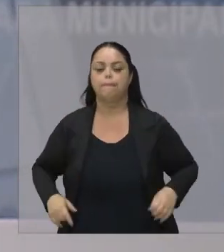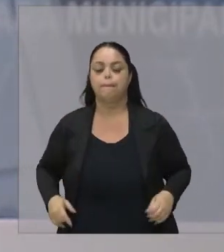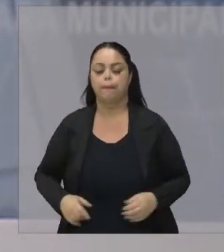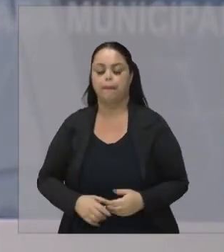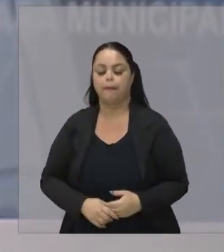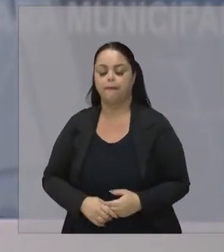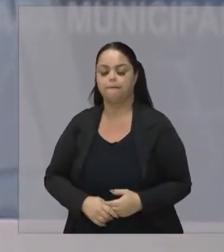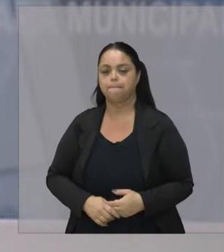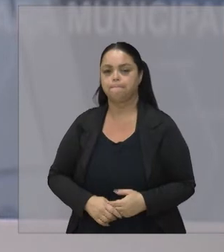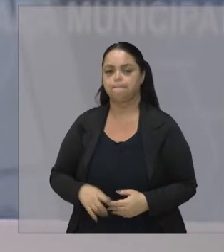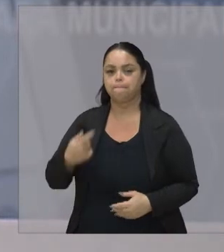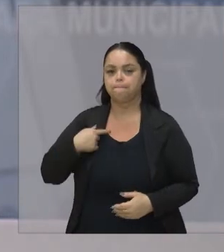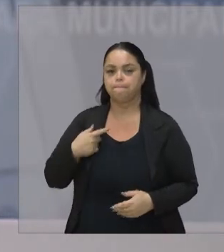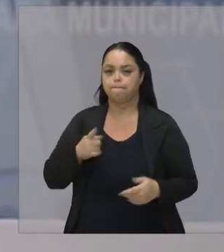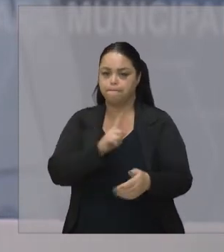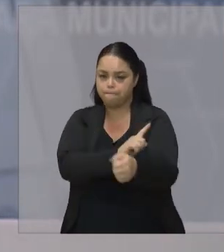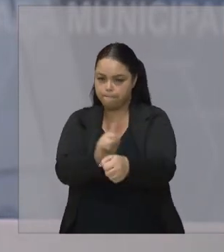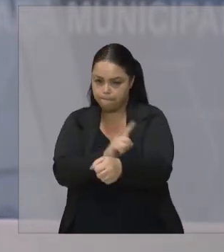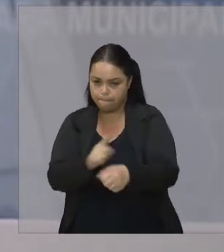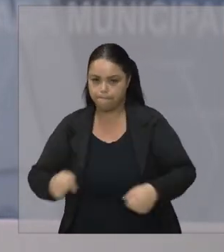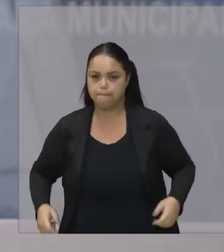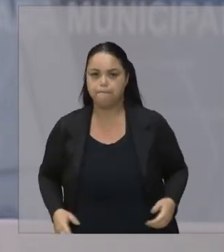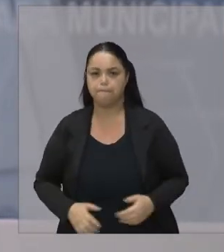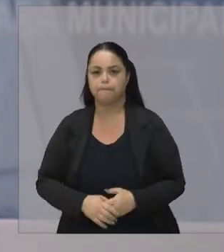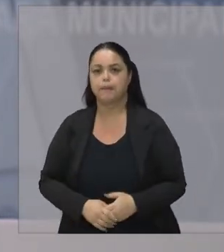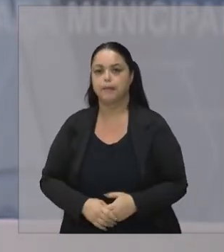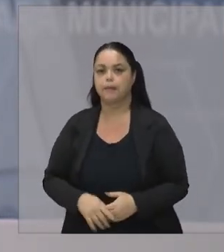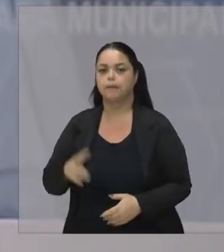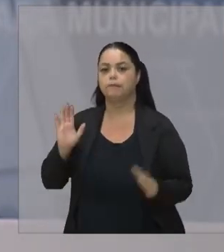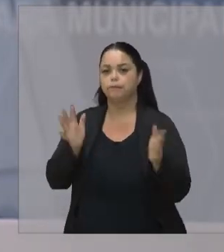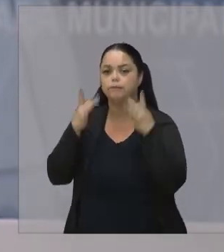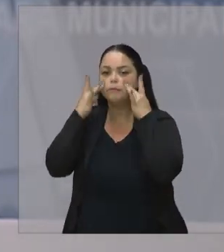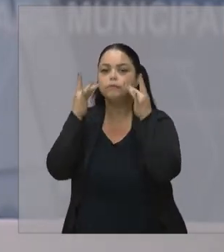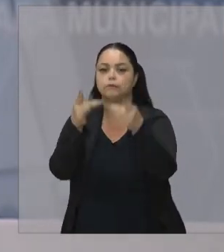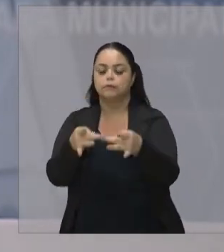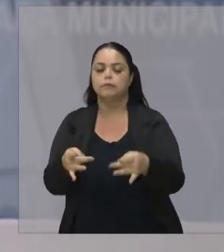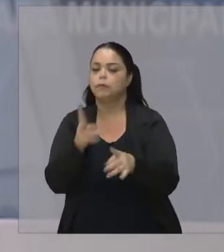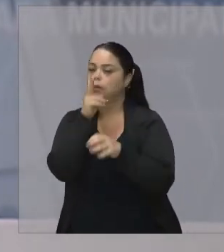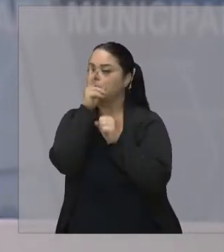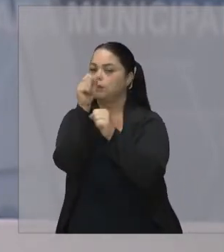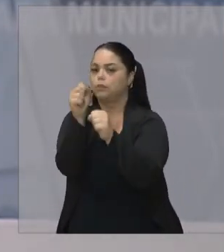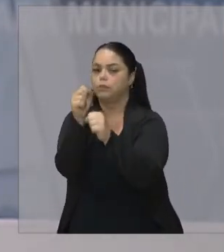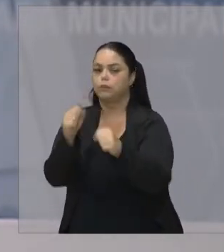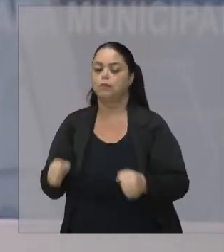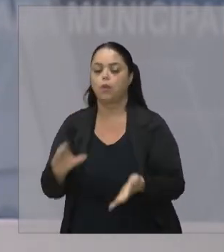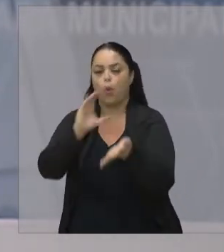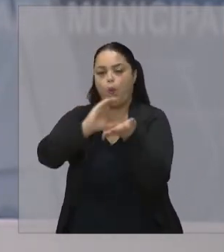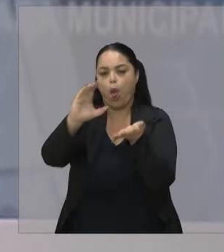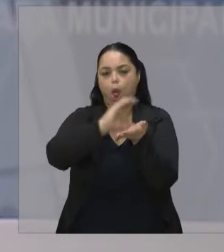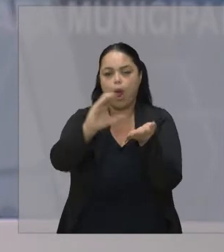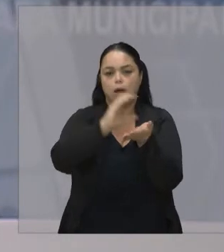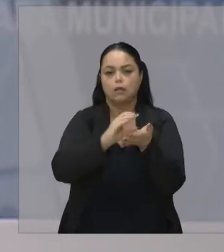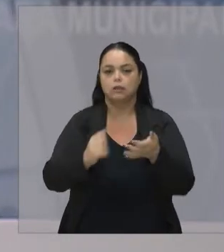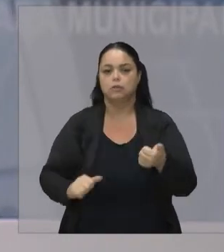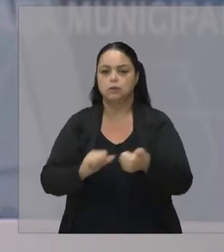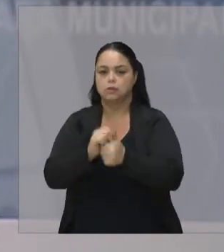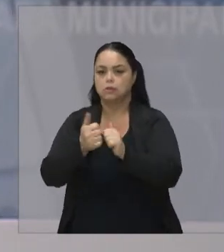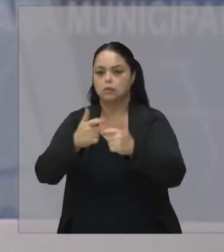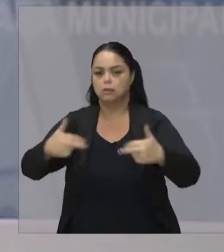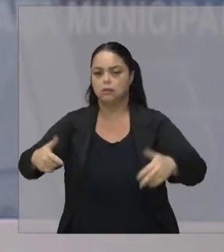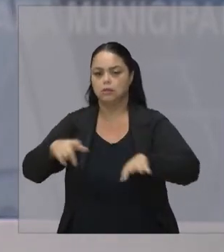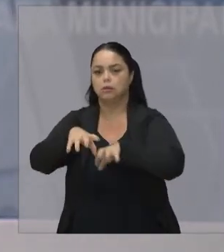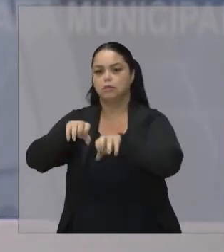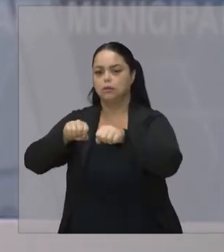as nossas gestões Principalmente a atual gestão Tem um olhar muito forte Em investir em esporte Para formar